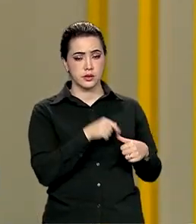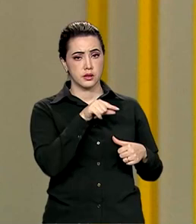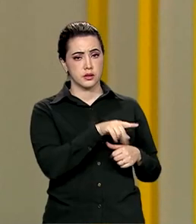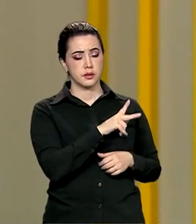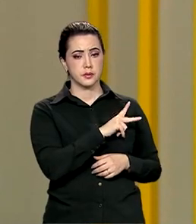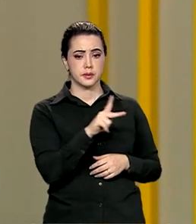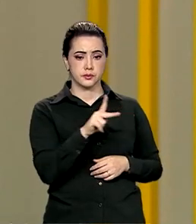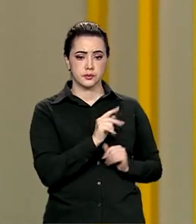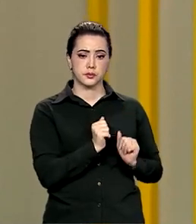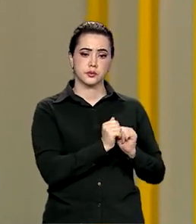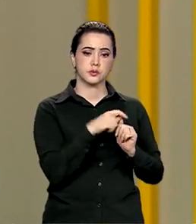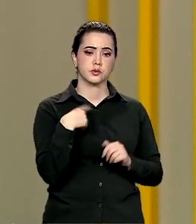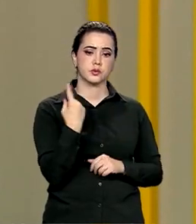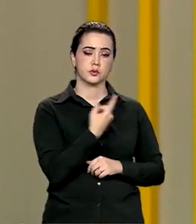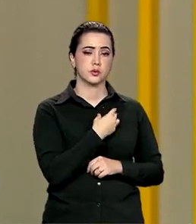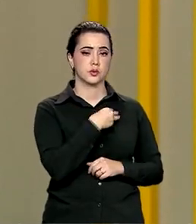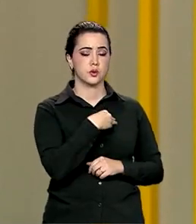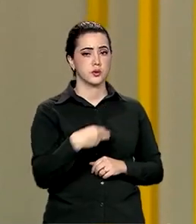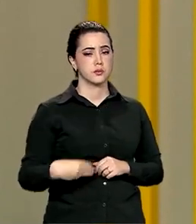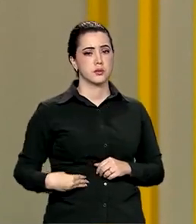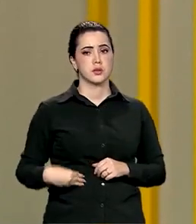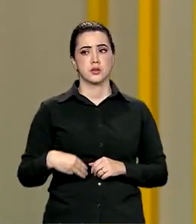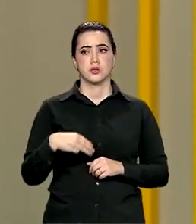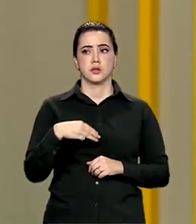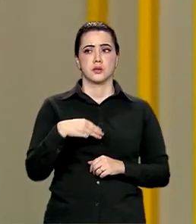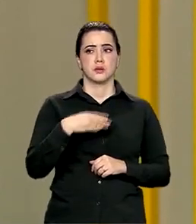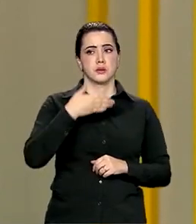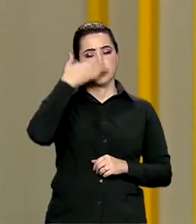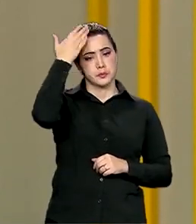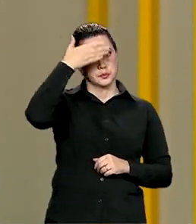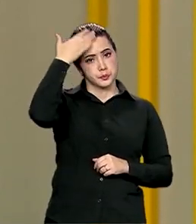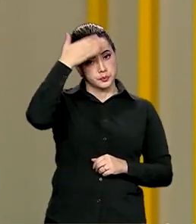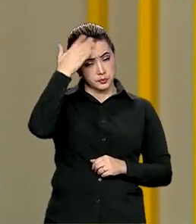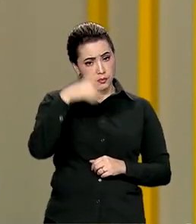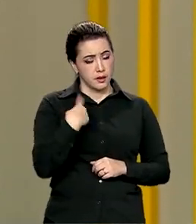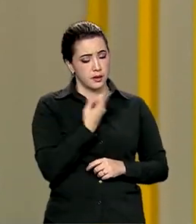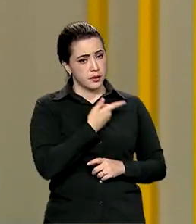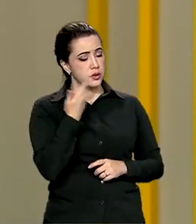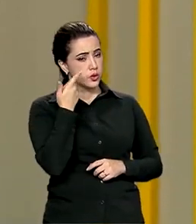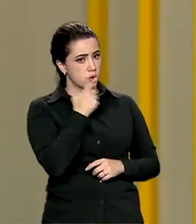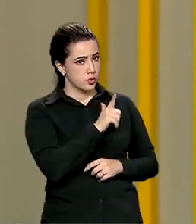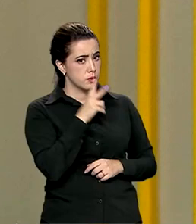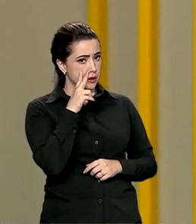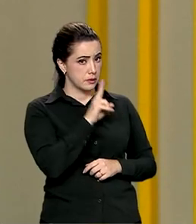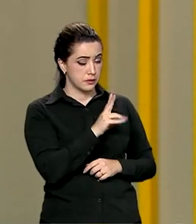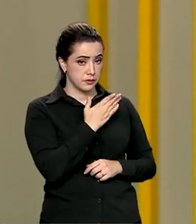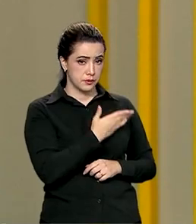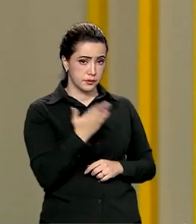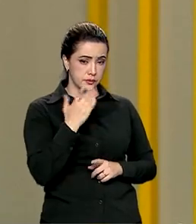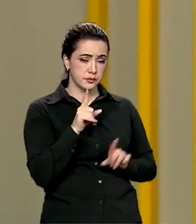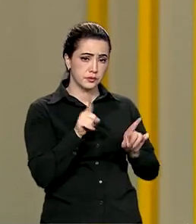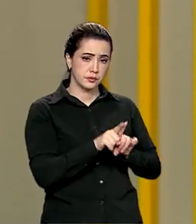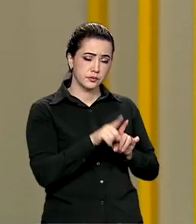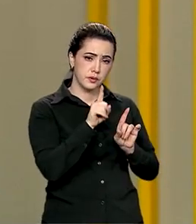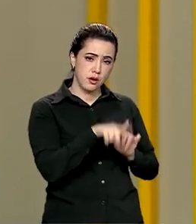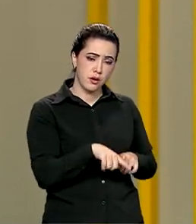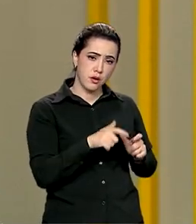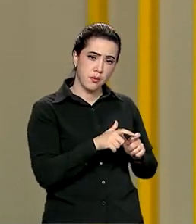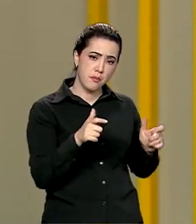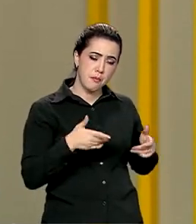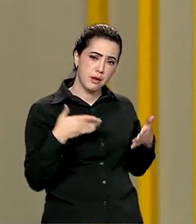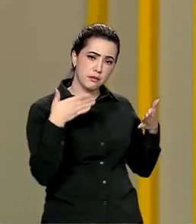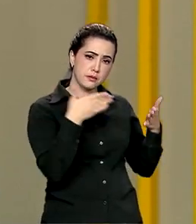junto com o nosso ministro Márcio Macedo, e a orientação que nós temos é conseguir fazer um grande espaço de